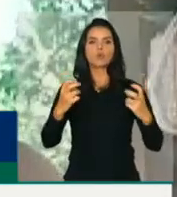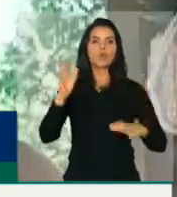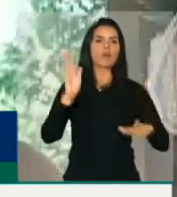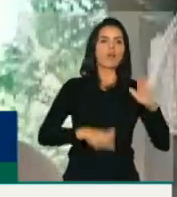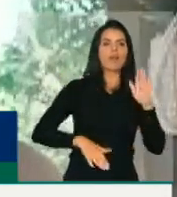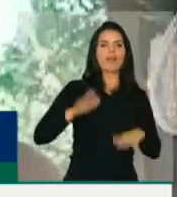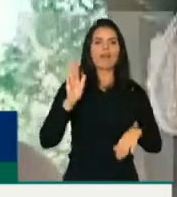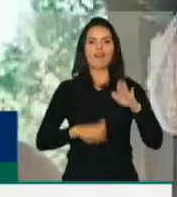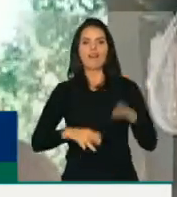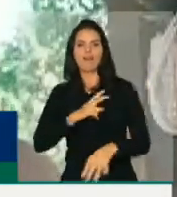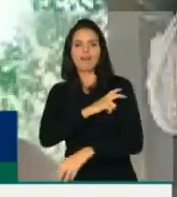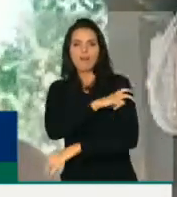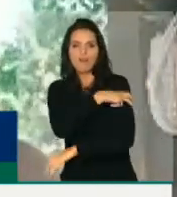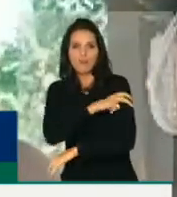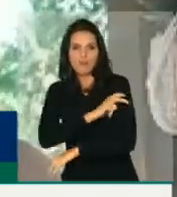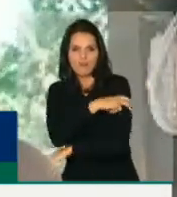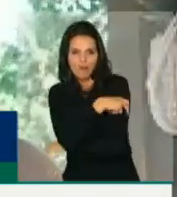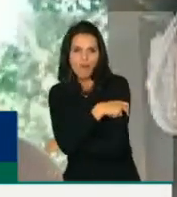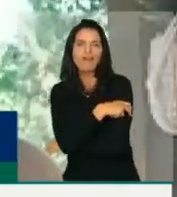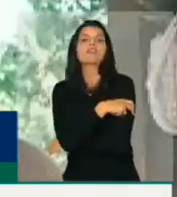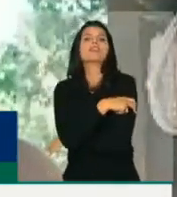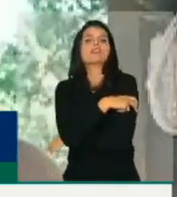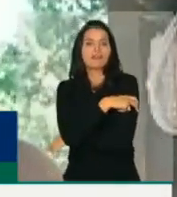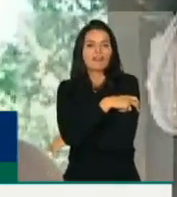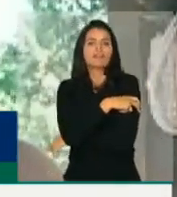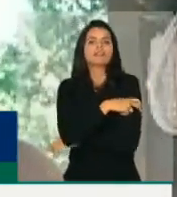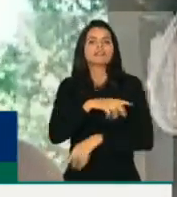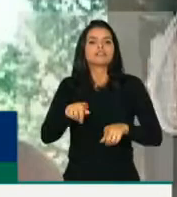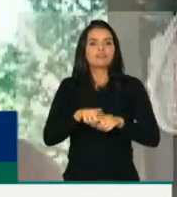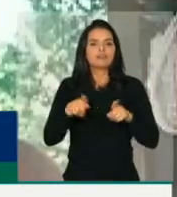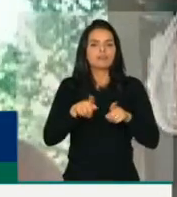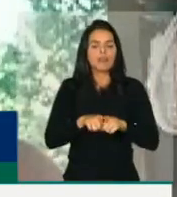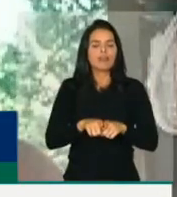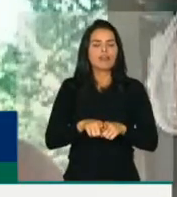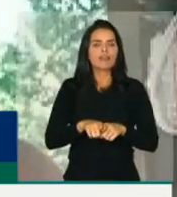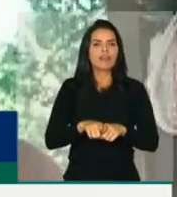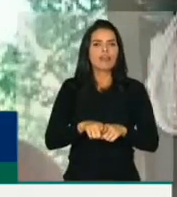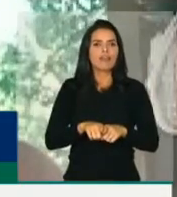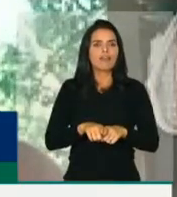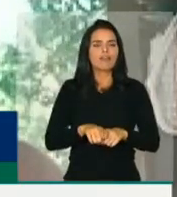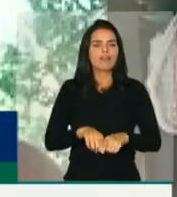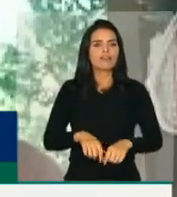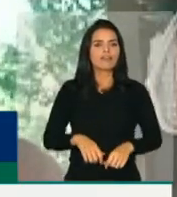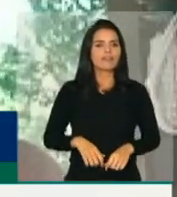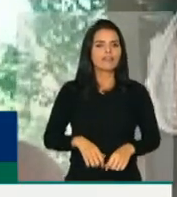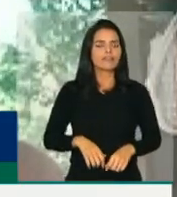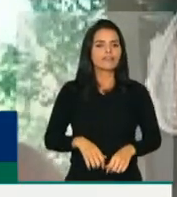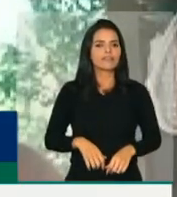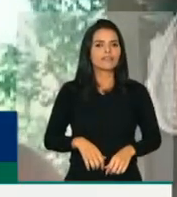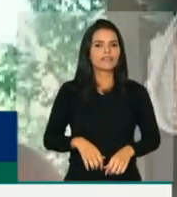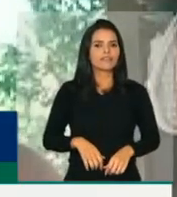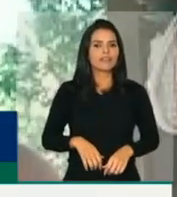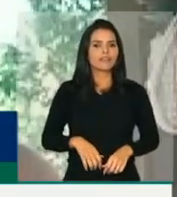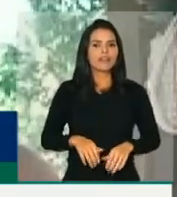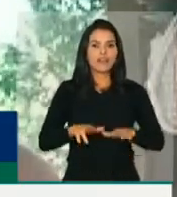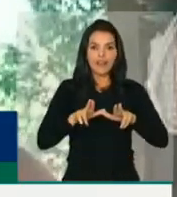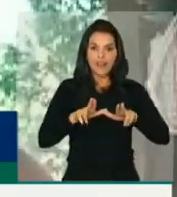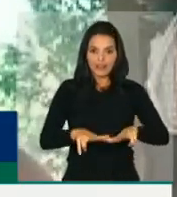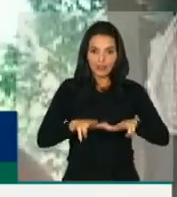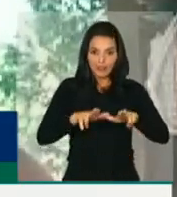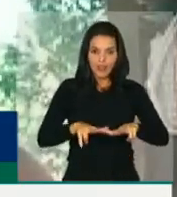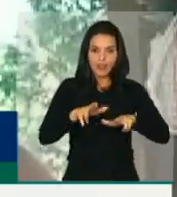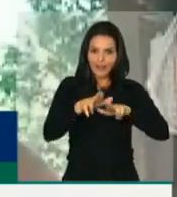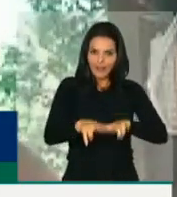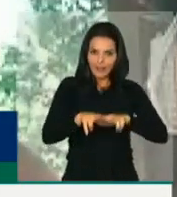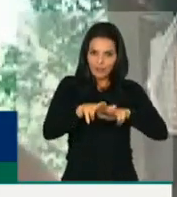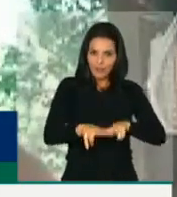Candomblé e Umbanda, de poderem se manifestar sem o pedido à polícia civil, como até aquele momento era lei.